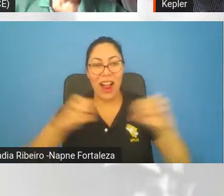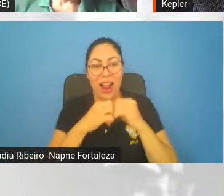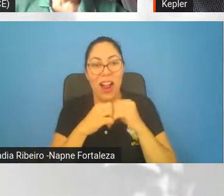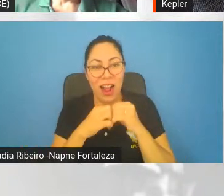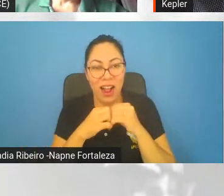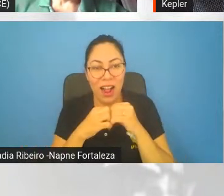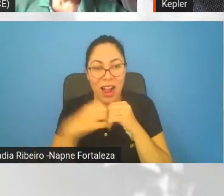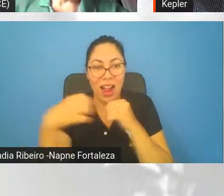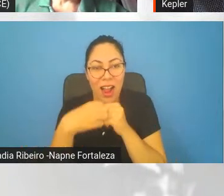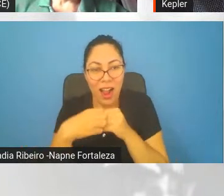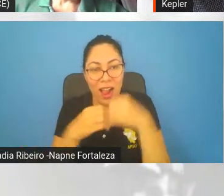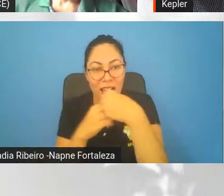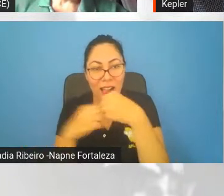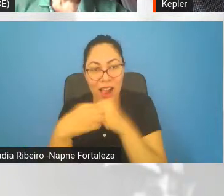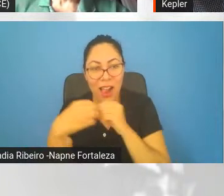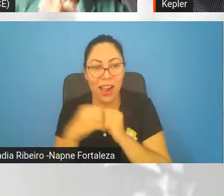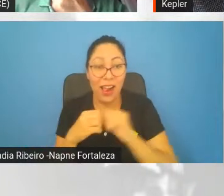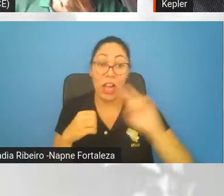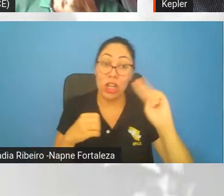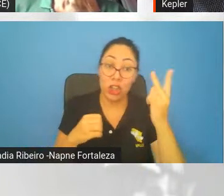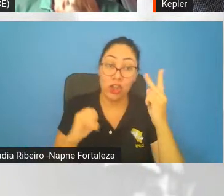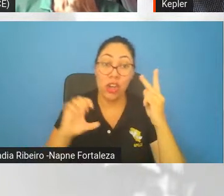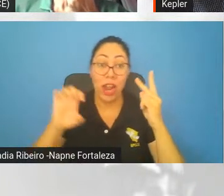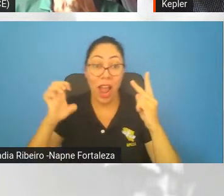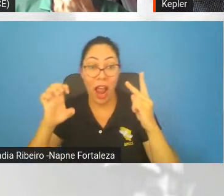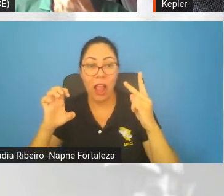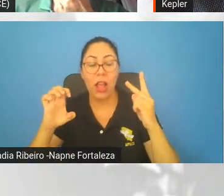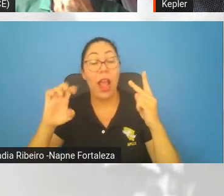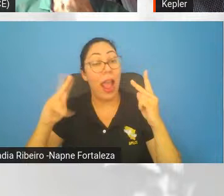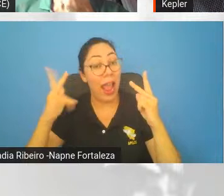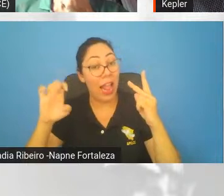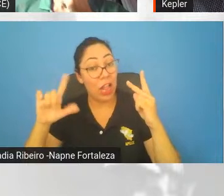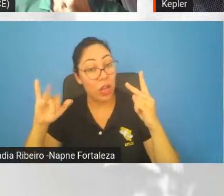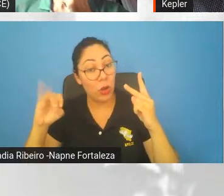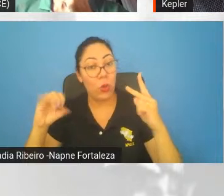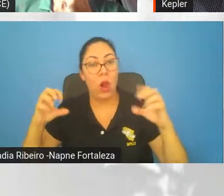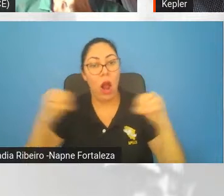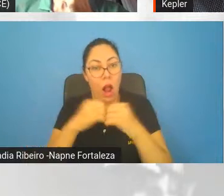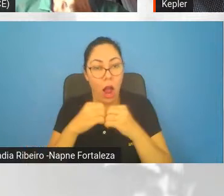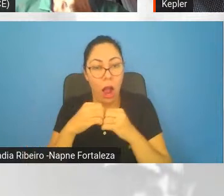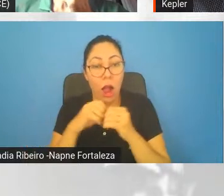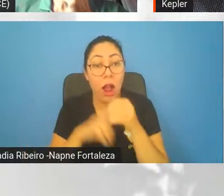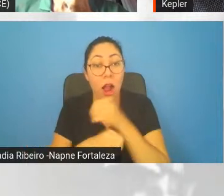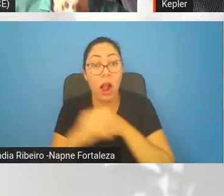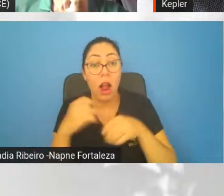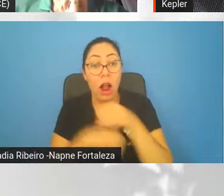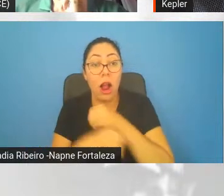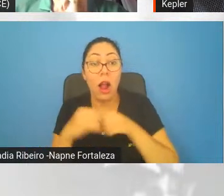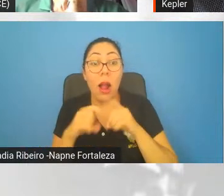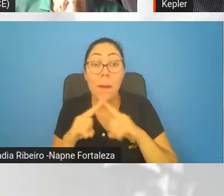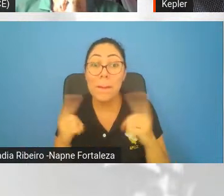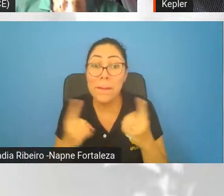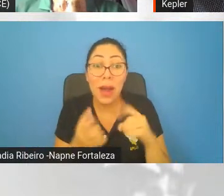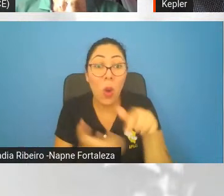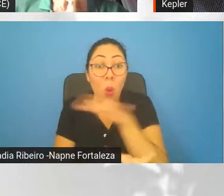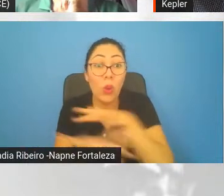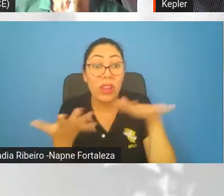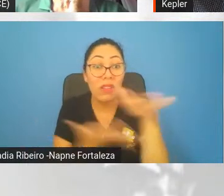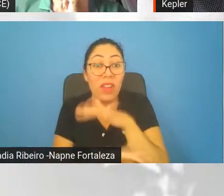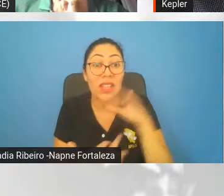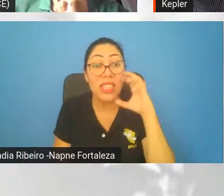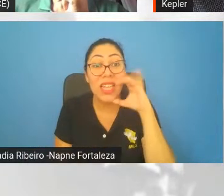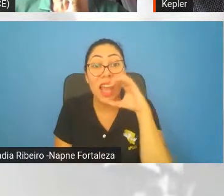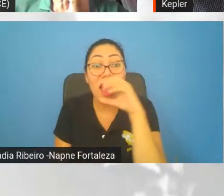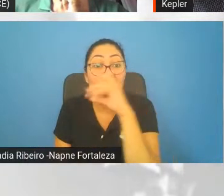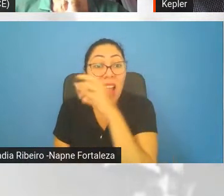hidrogênio e hélio. Só que o universo está muito quente ainda. Toda vez que um elétron tenta recombinar lá com o núcleo,